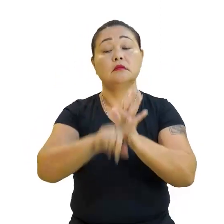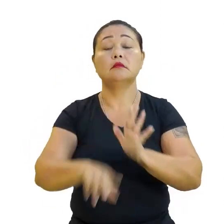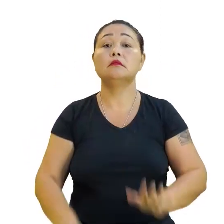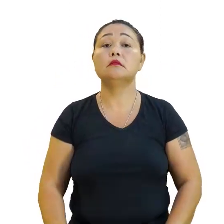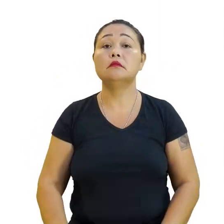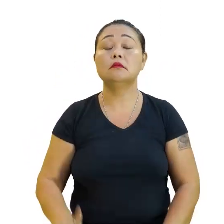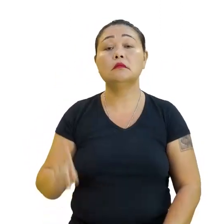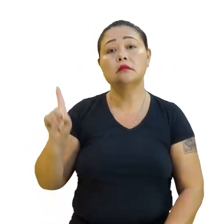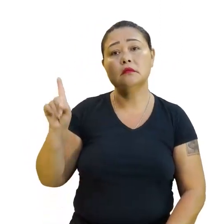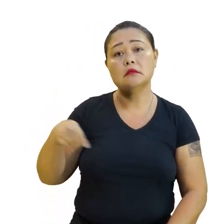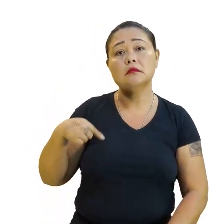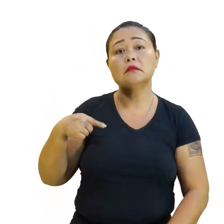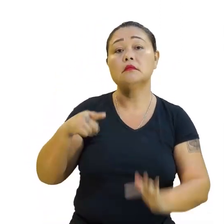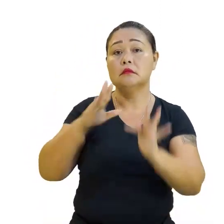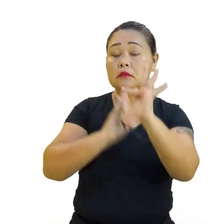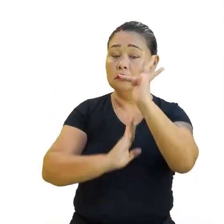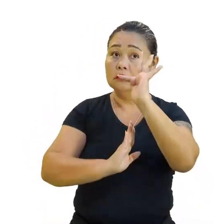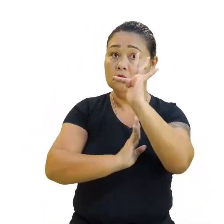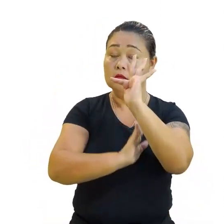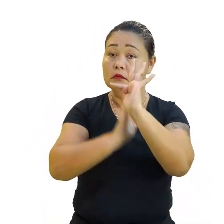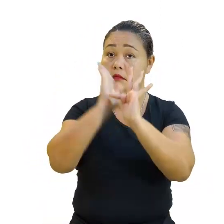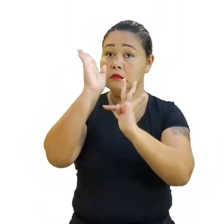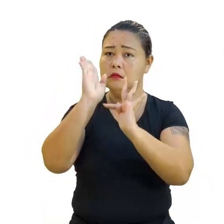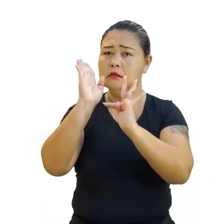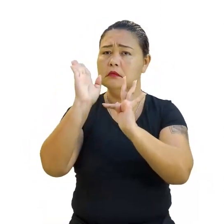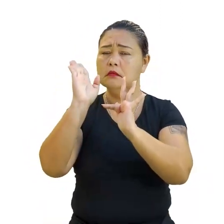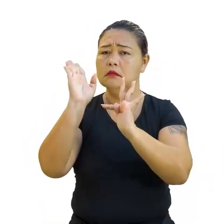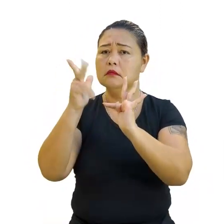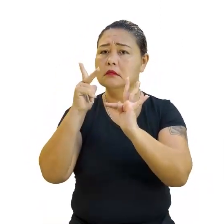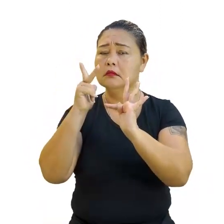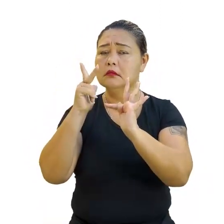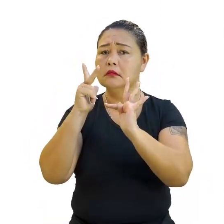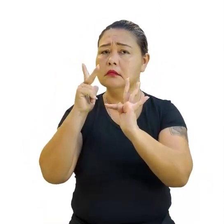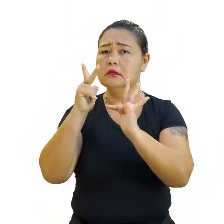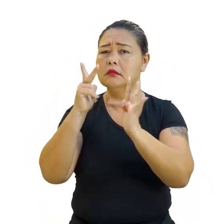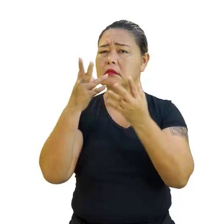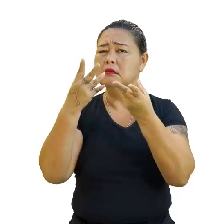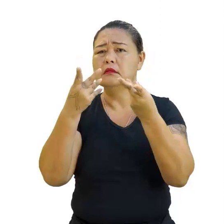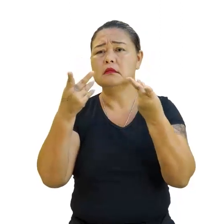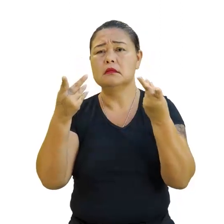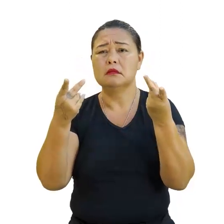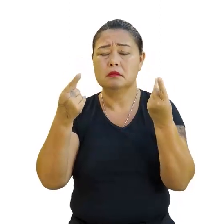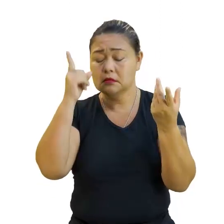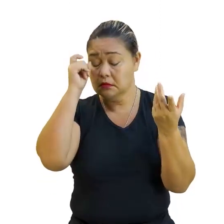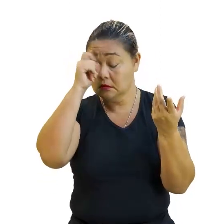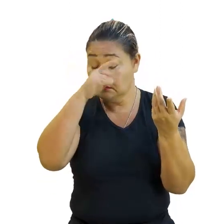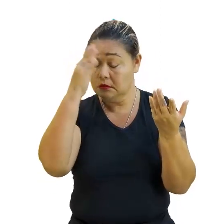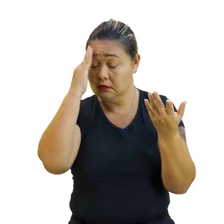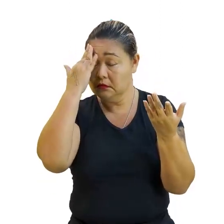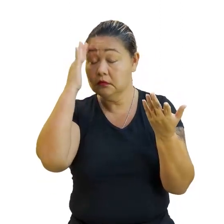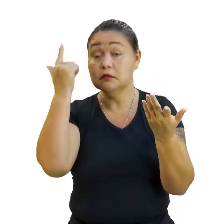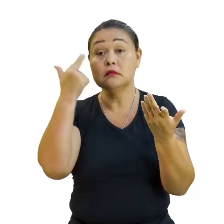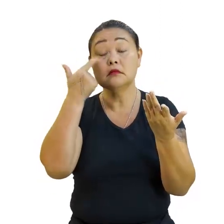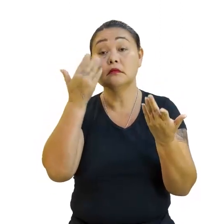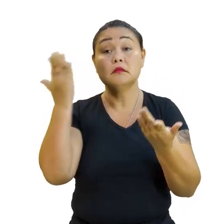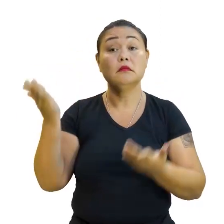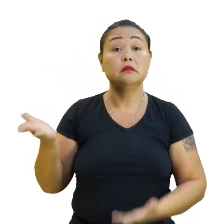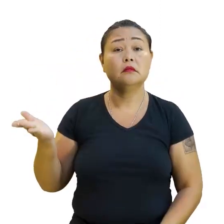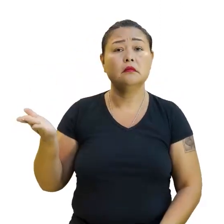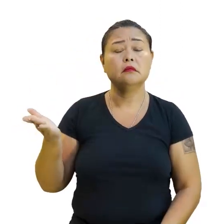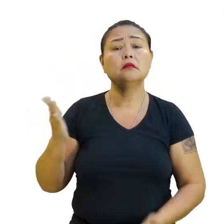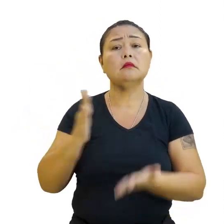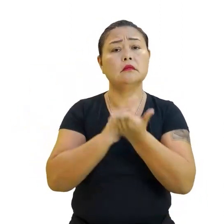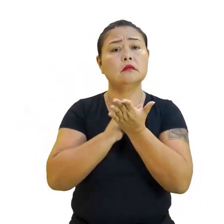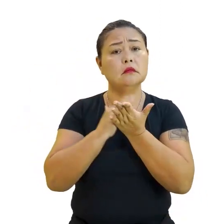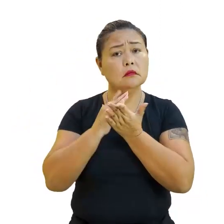Isso na função crescente. Às vezes fica um pouco abstrato, Um pouco difícil de entender quando eles olham assim de início, né?